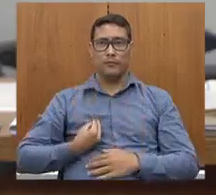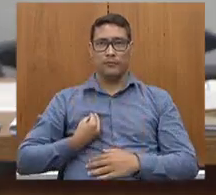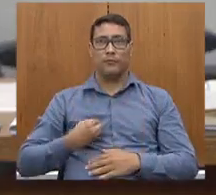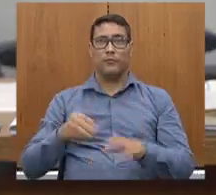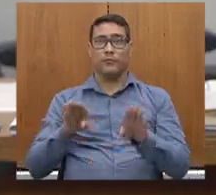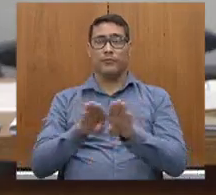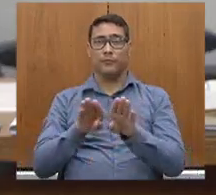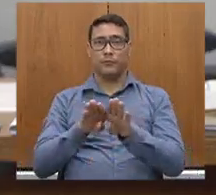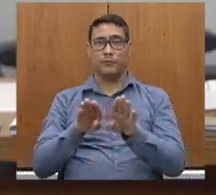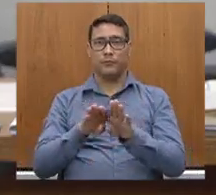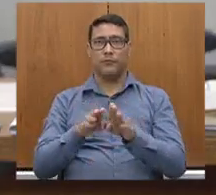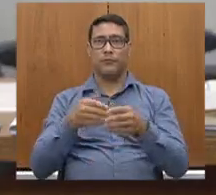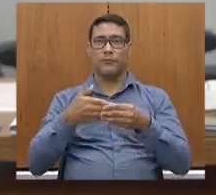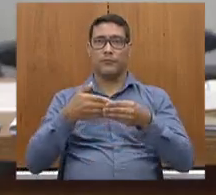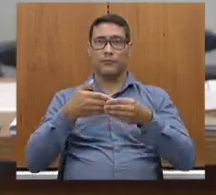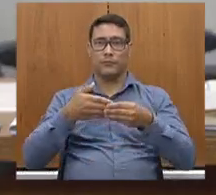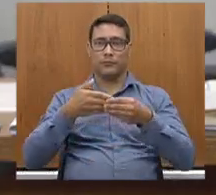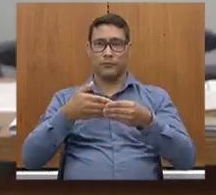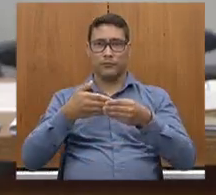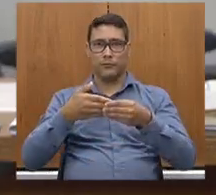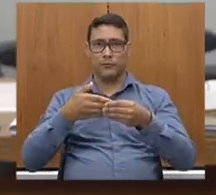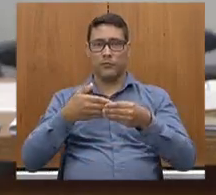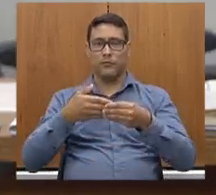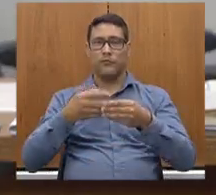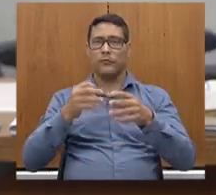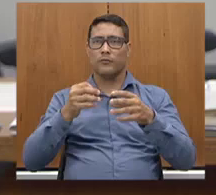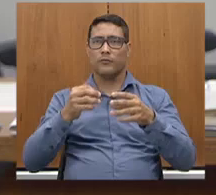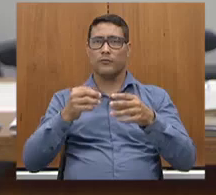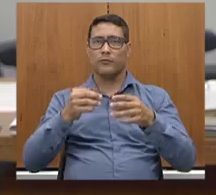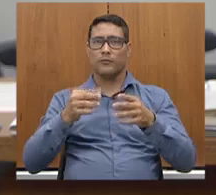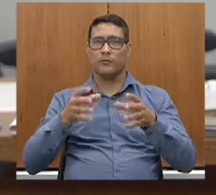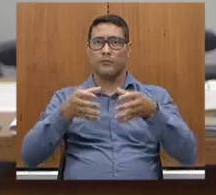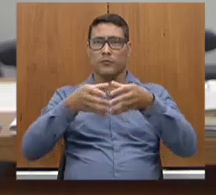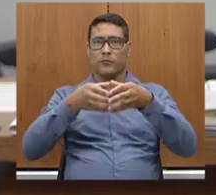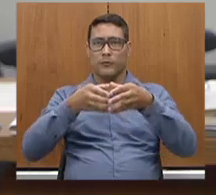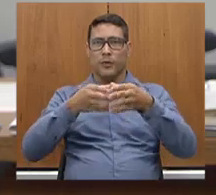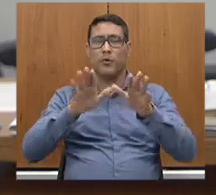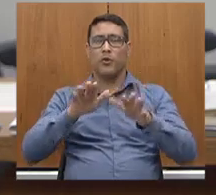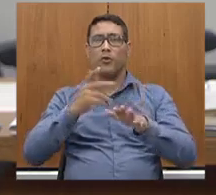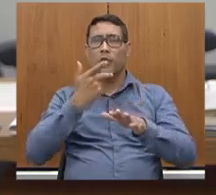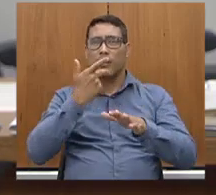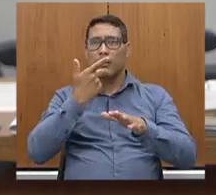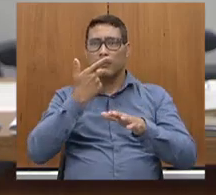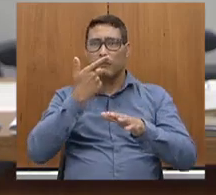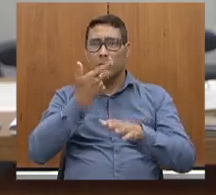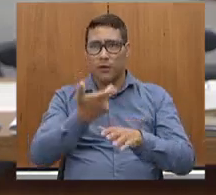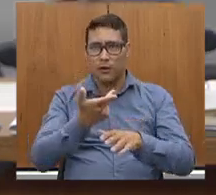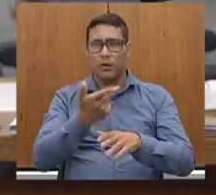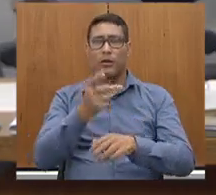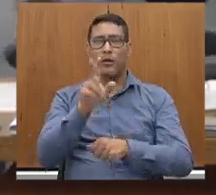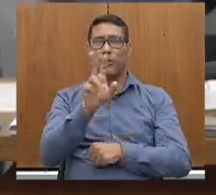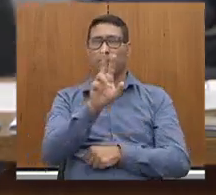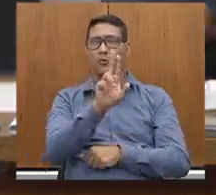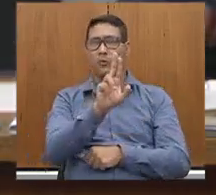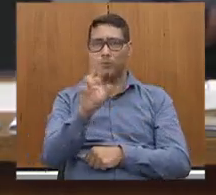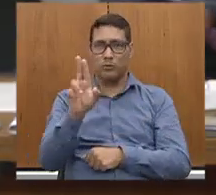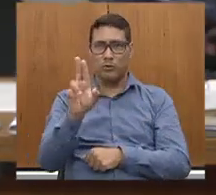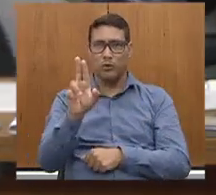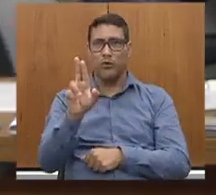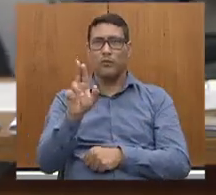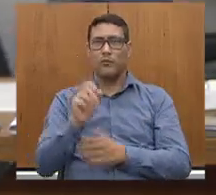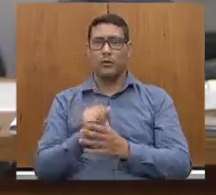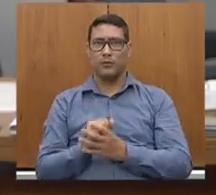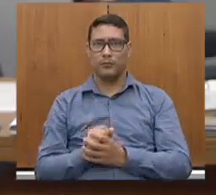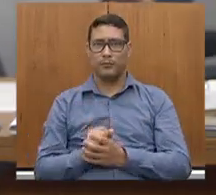Cumprimentar, presidente, dessa equipe, eu vou só citar o nome e fazer uns